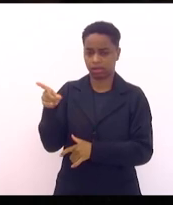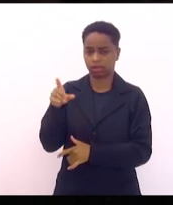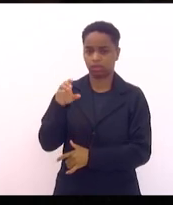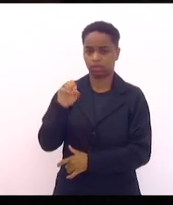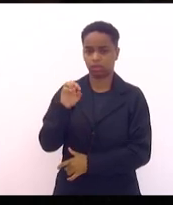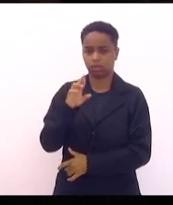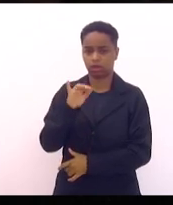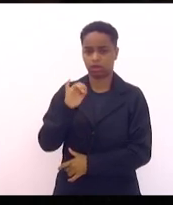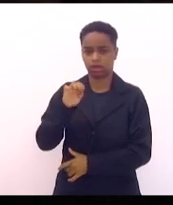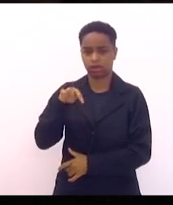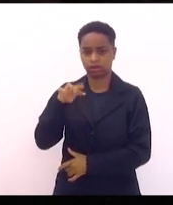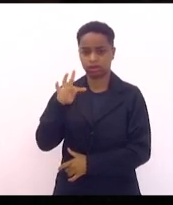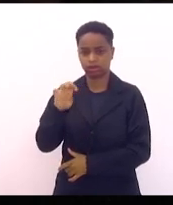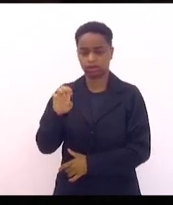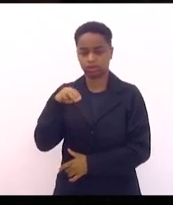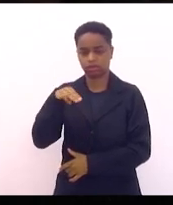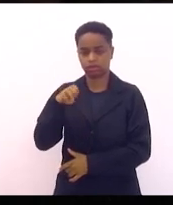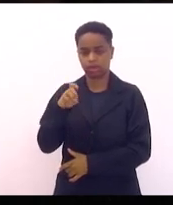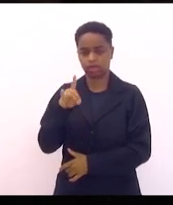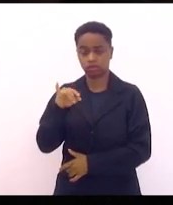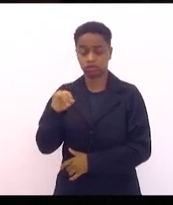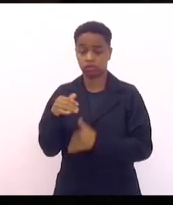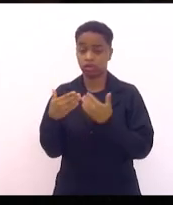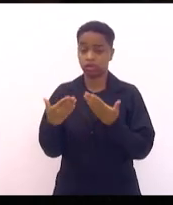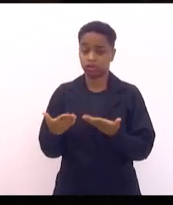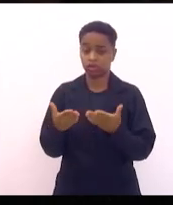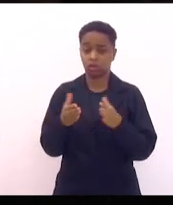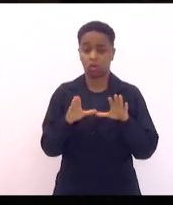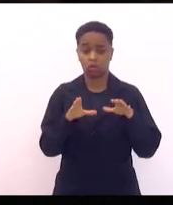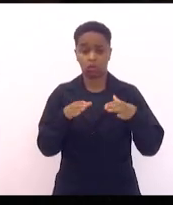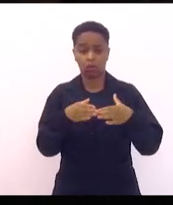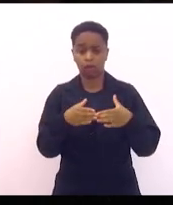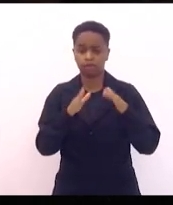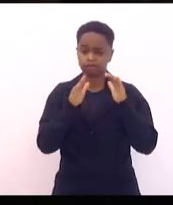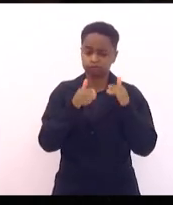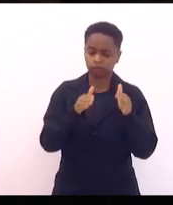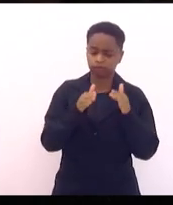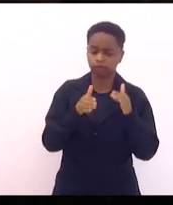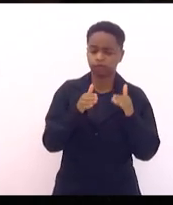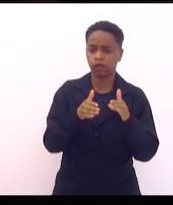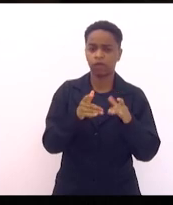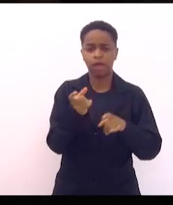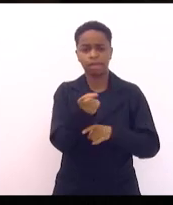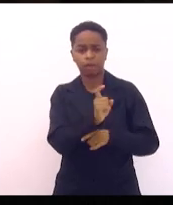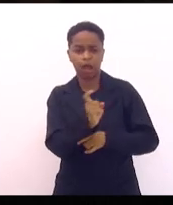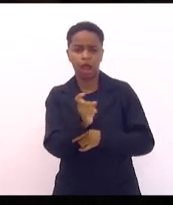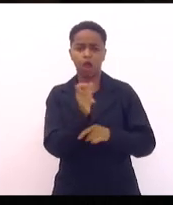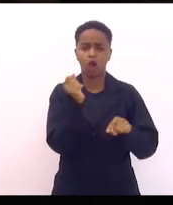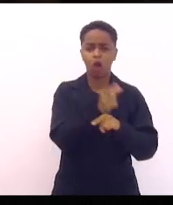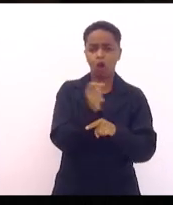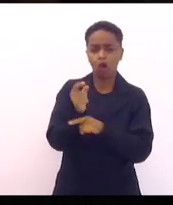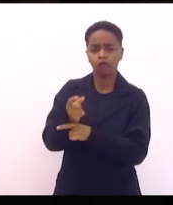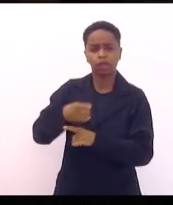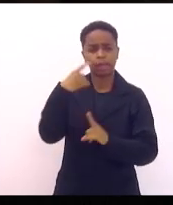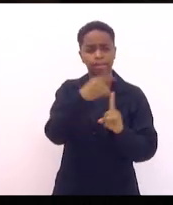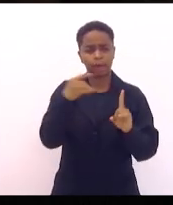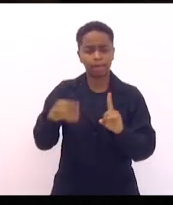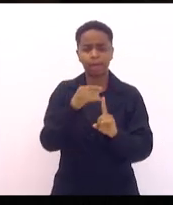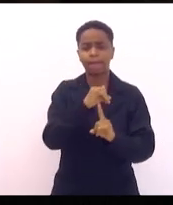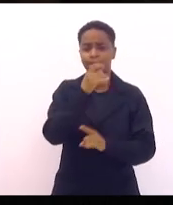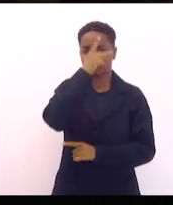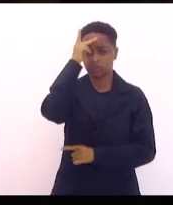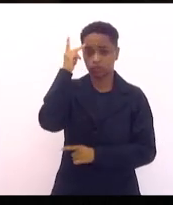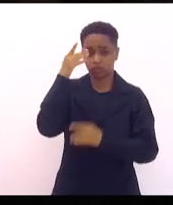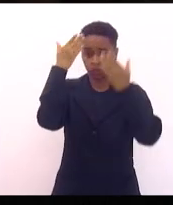fixação de pichações, de ofensas, de agressões a quem pratica um bando e o